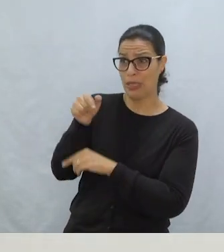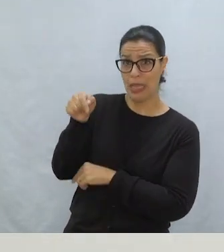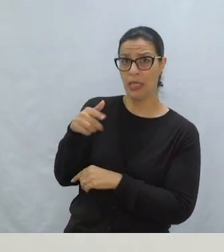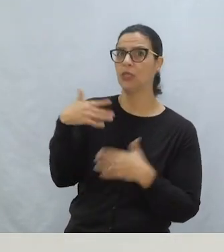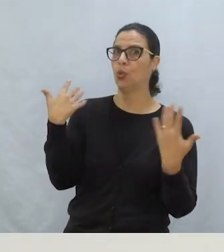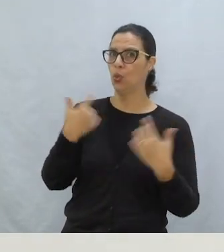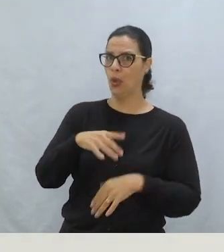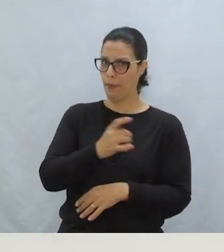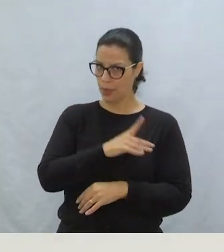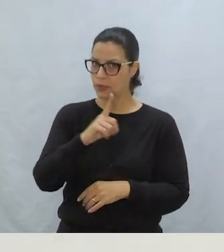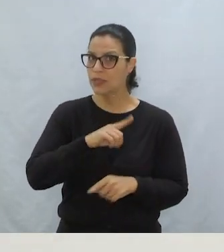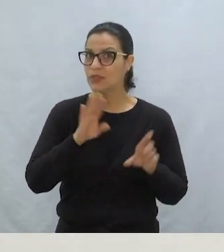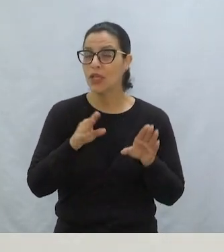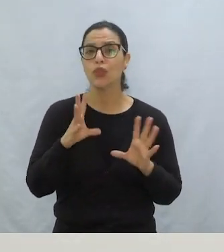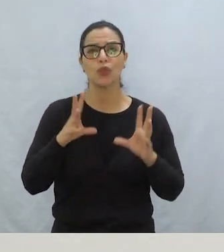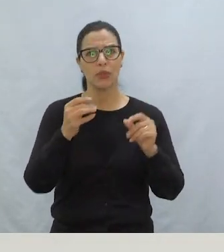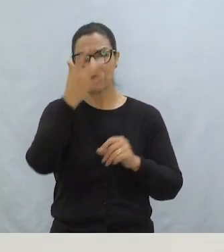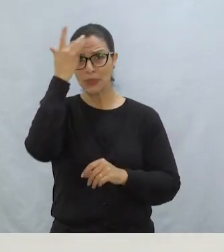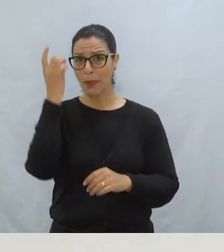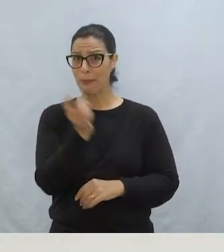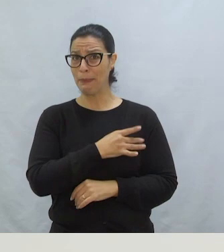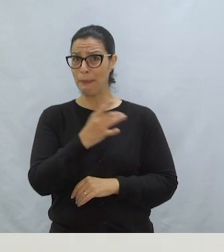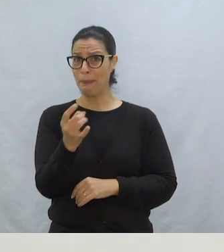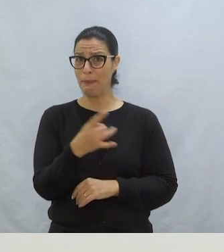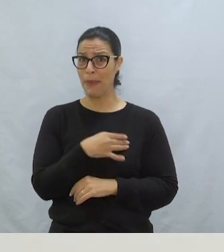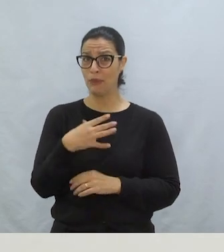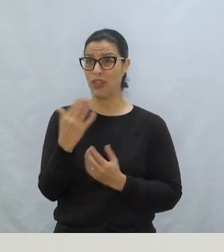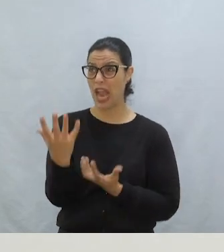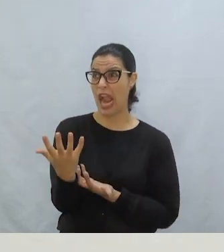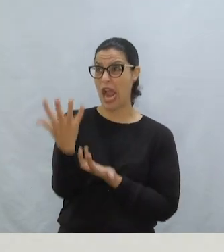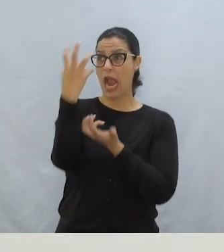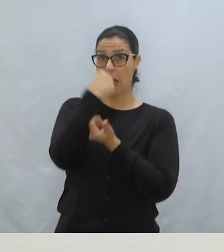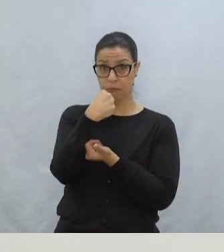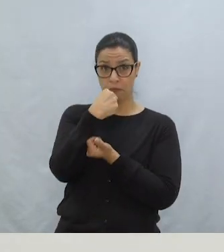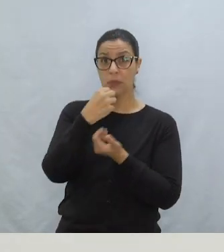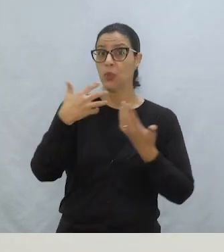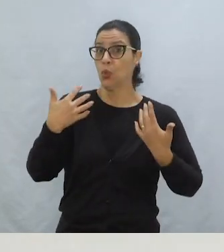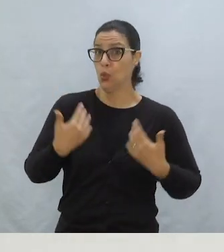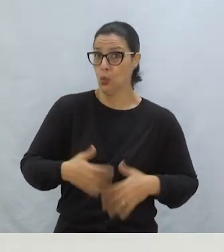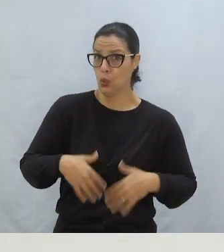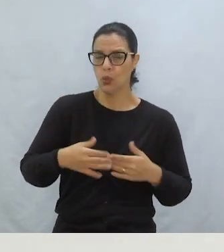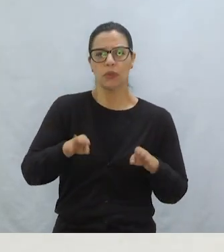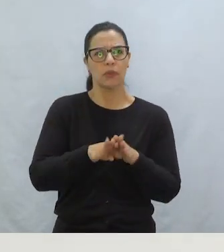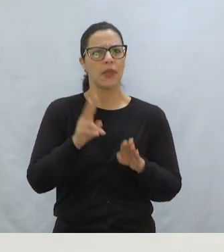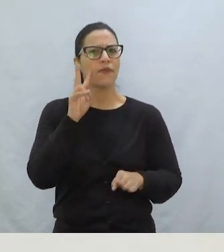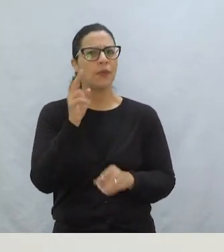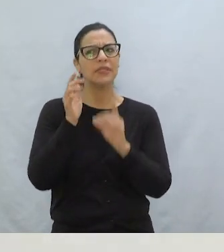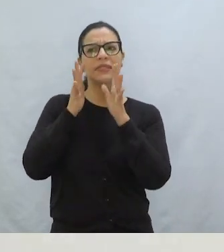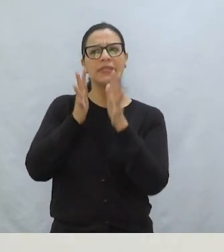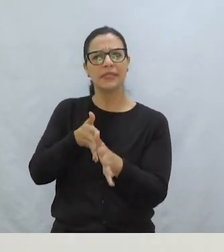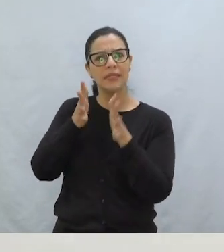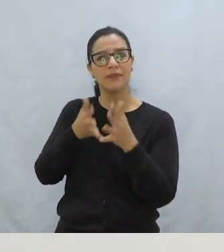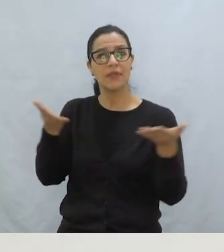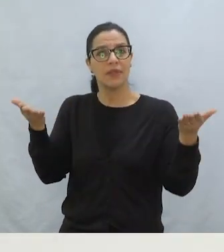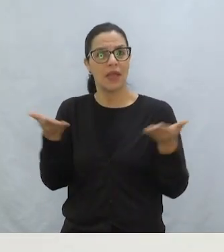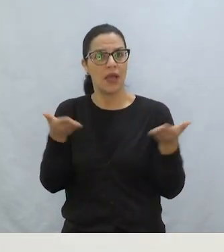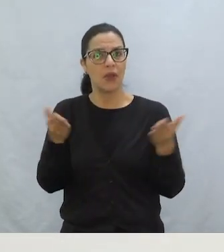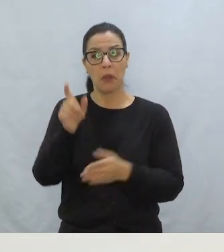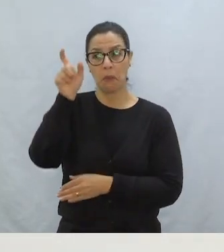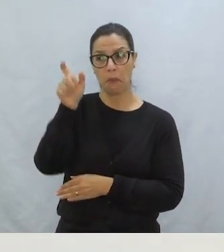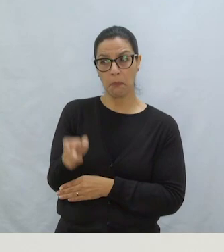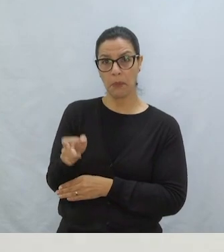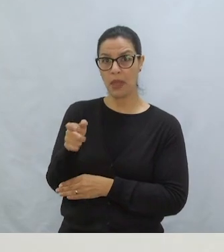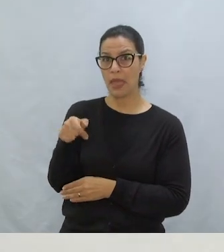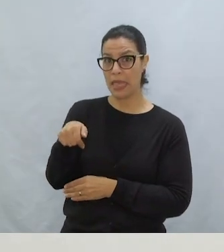cruzar seu caminho Todo mundo já sentiu medo de ser devorado por ele Vamos entrevistar